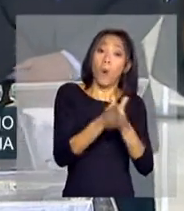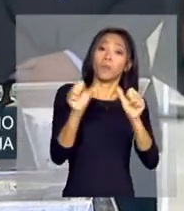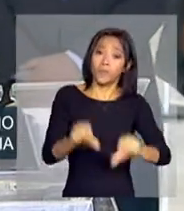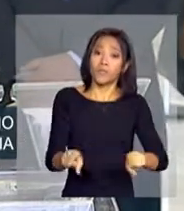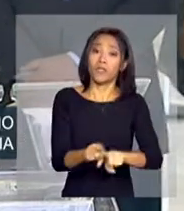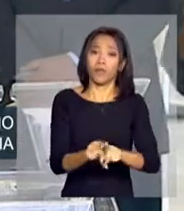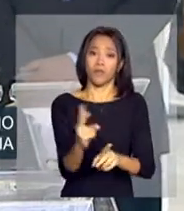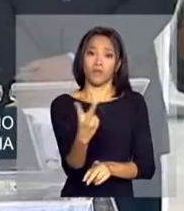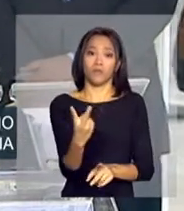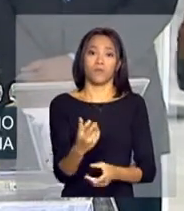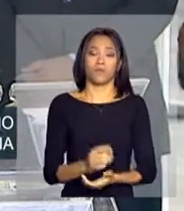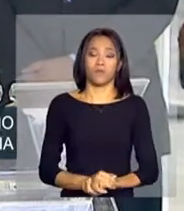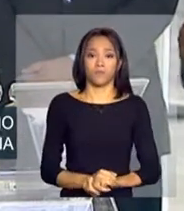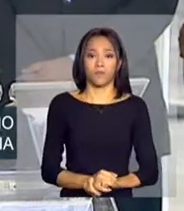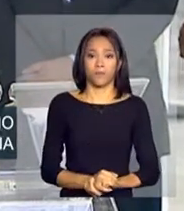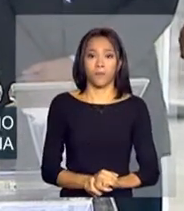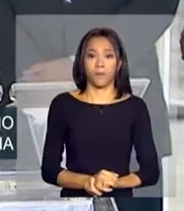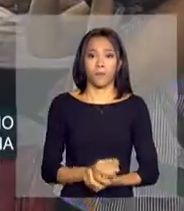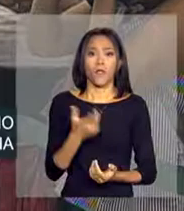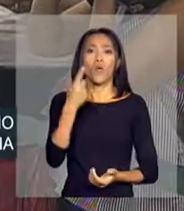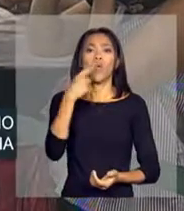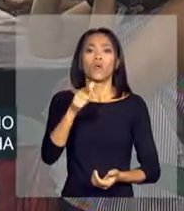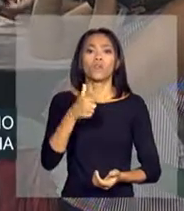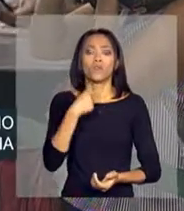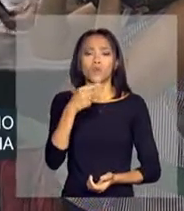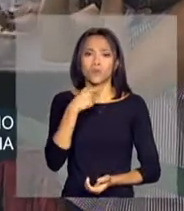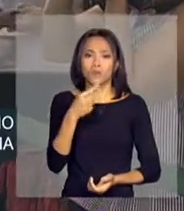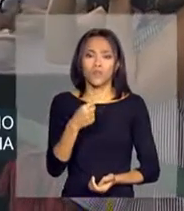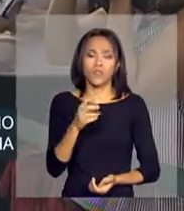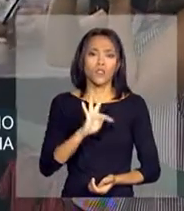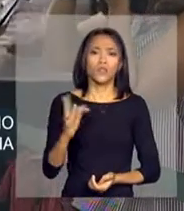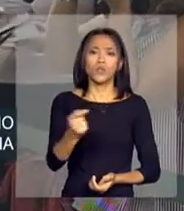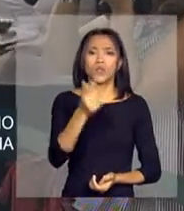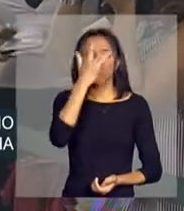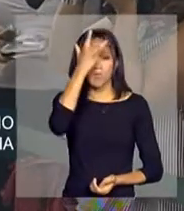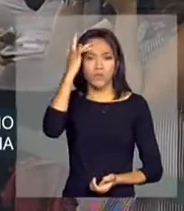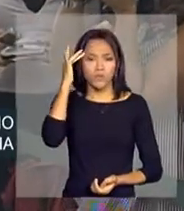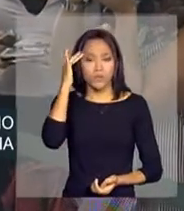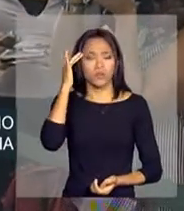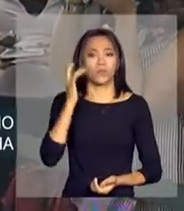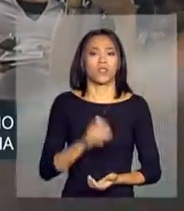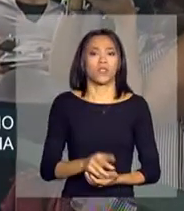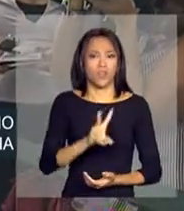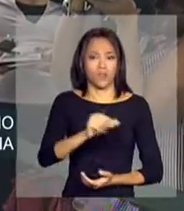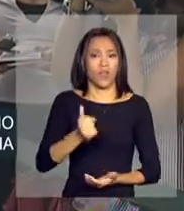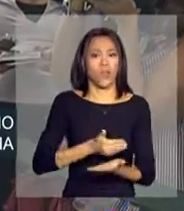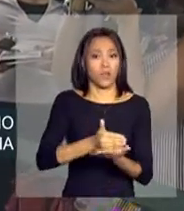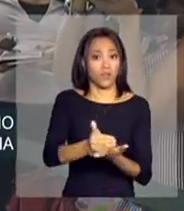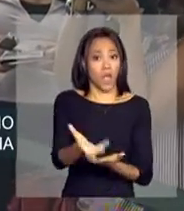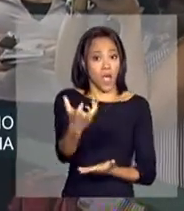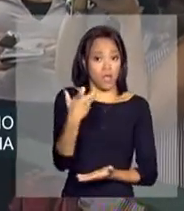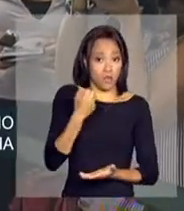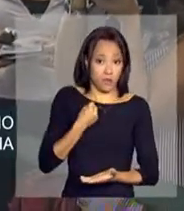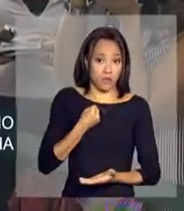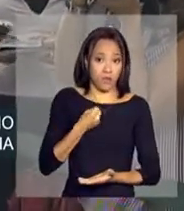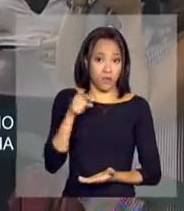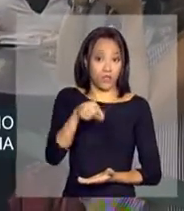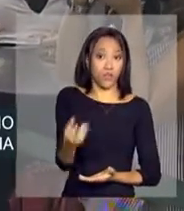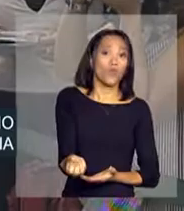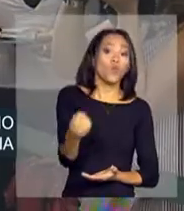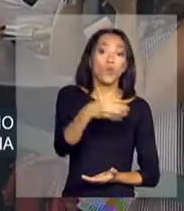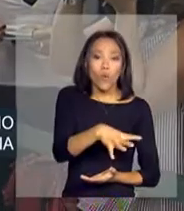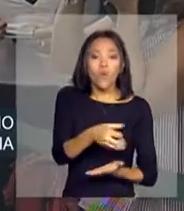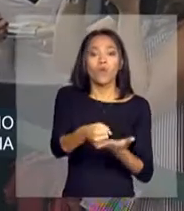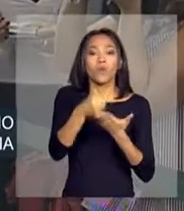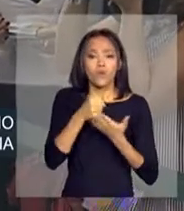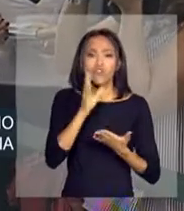Ministra. Espera aí, que o João está aqui esperando, favor. Uma dúvida, todas as pessoas que vão passar a receber esse novo benefício, eles